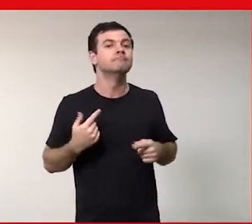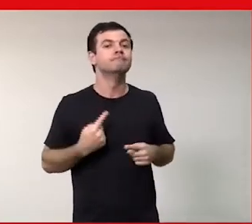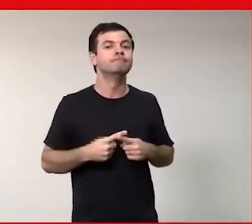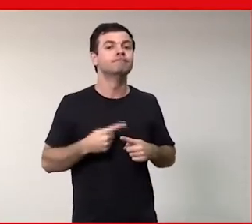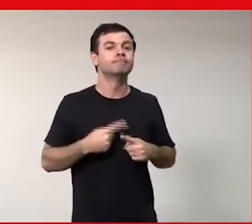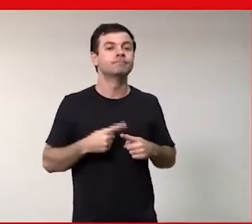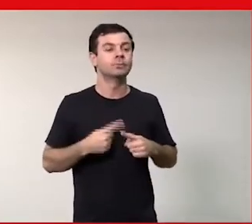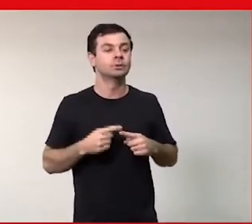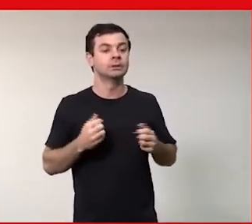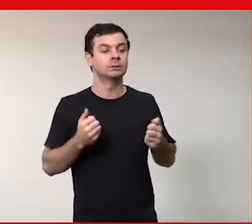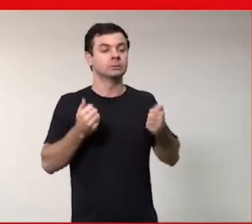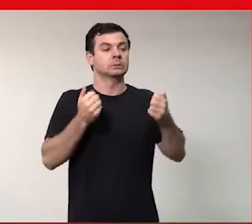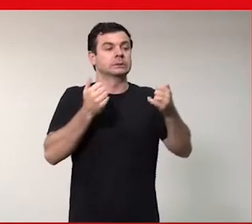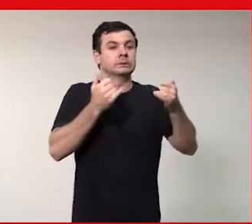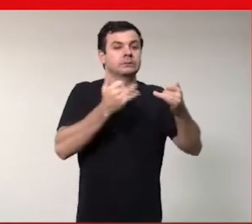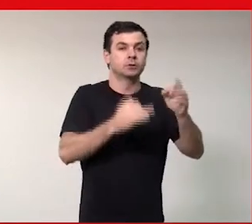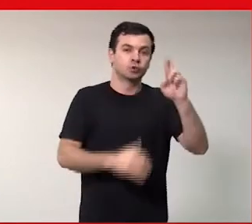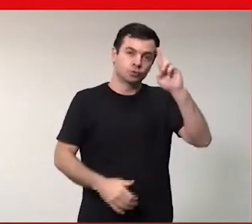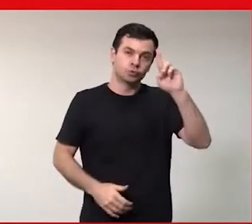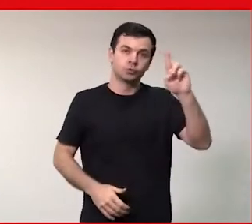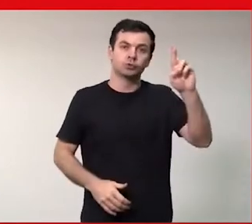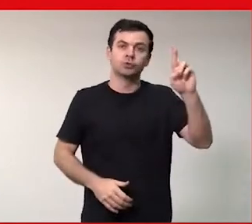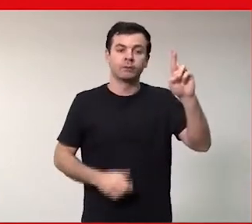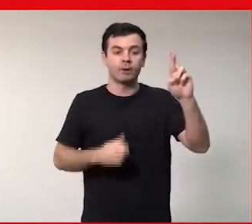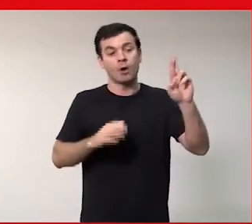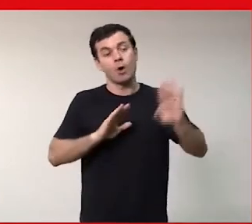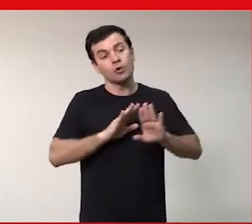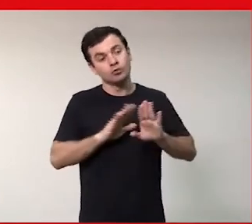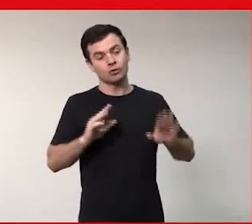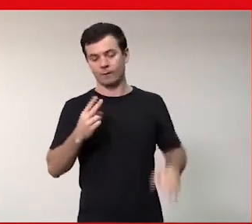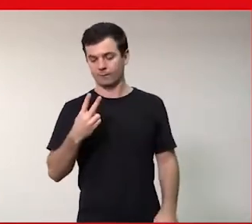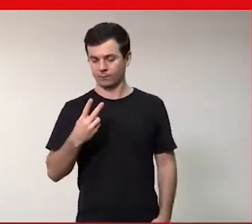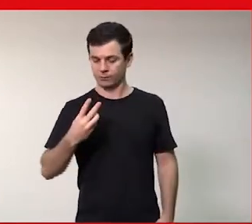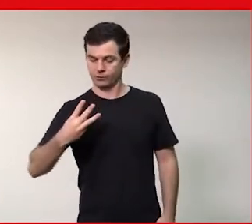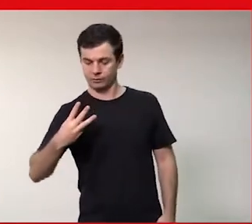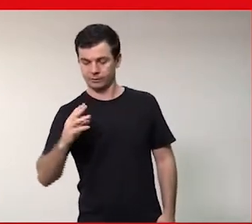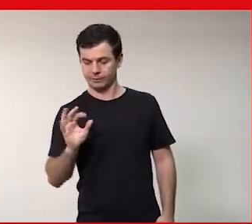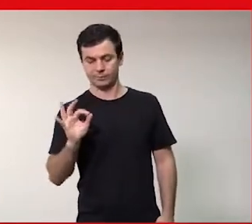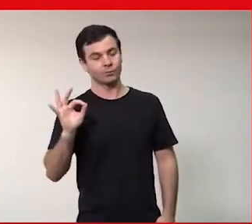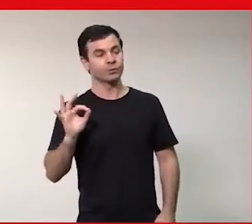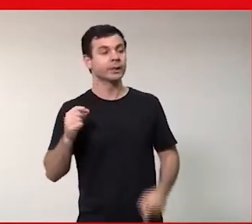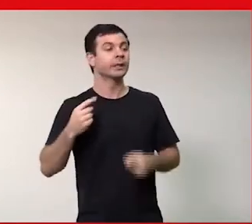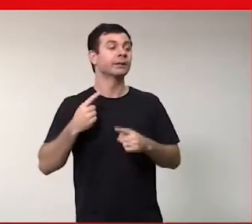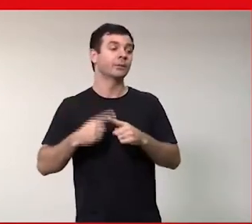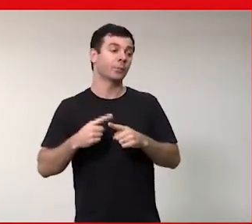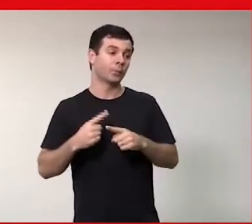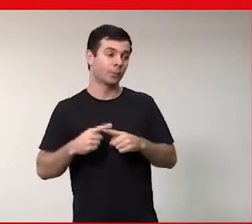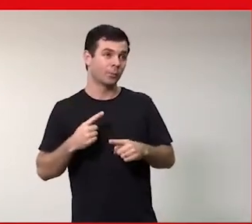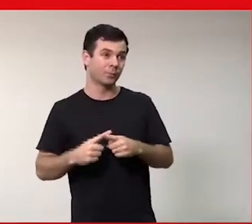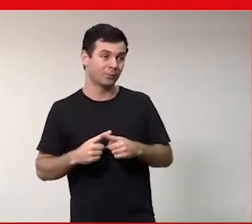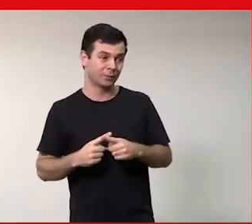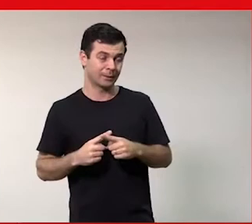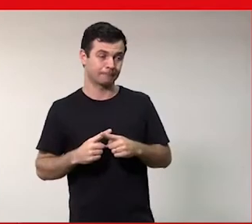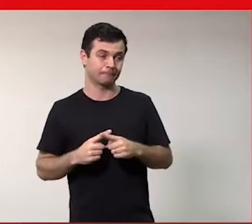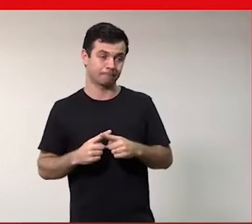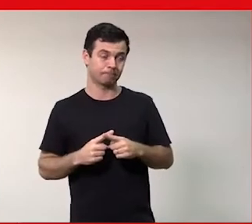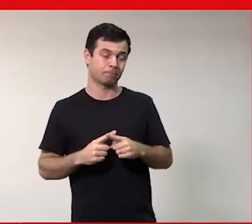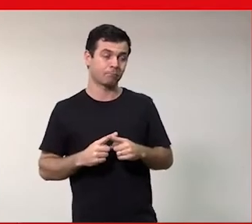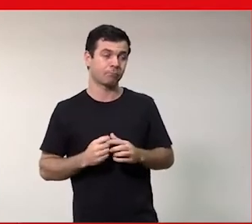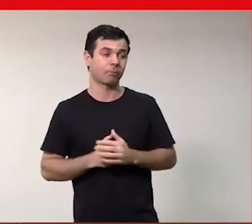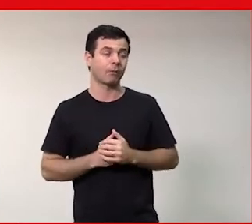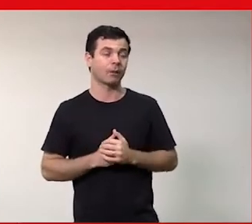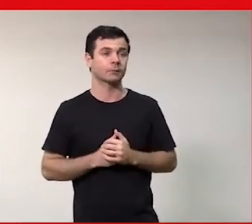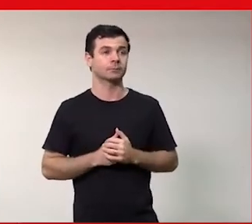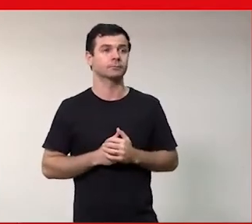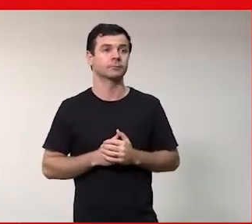junto ao CEO da companhia que eu só tenho 23%. Porque, na realidade, se você combinar o